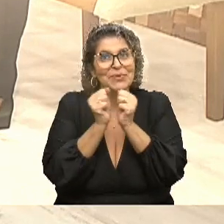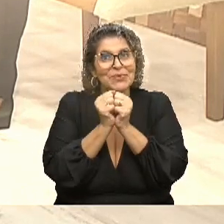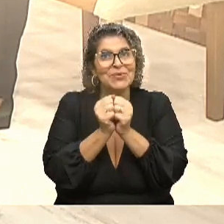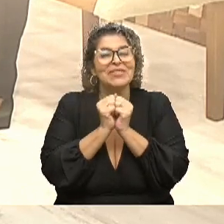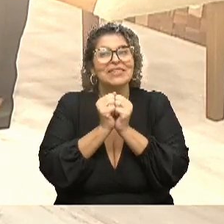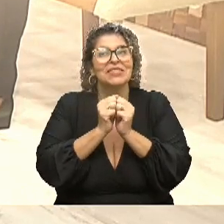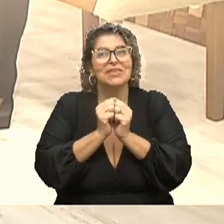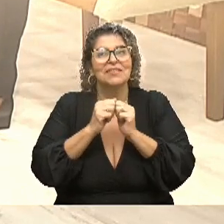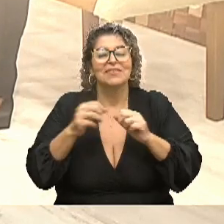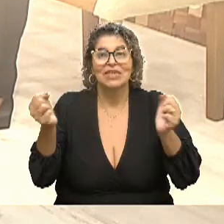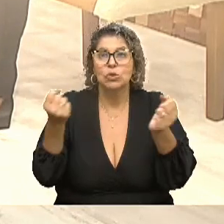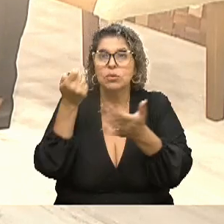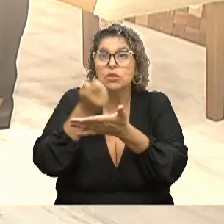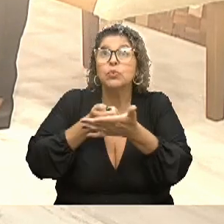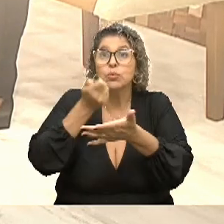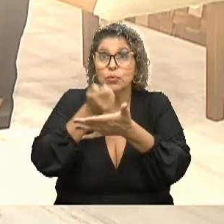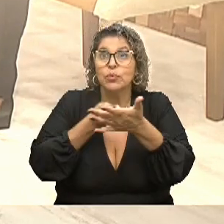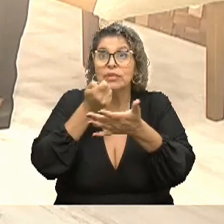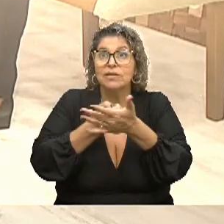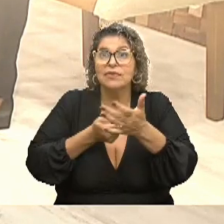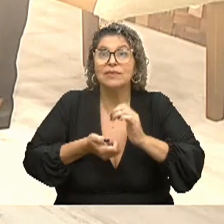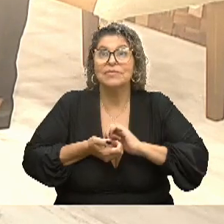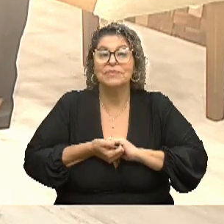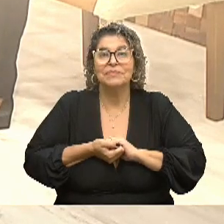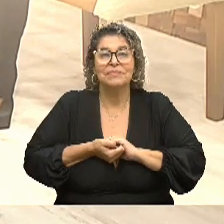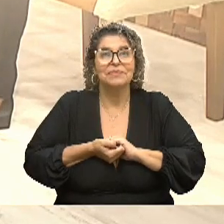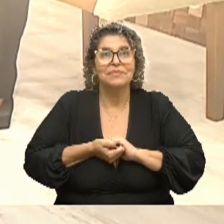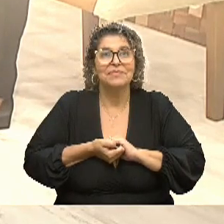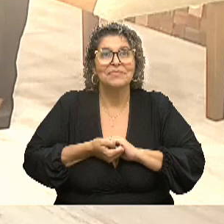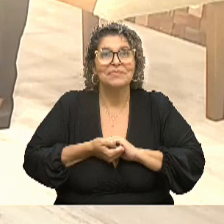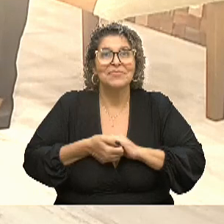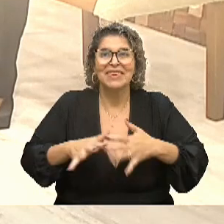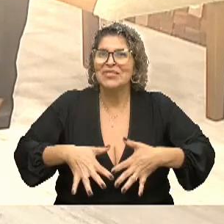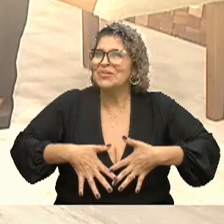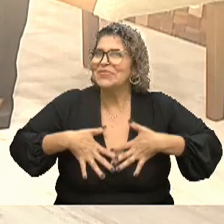em todas as tuas lutas. É o orgulho de mãe.